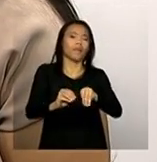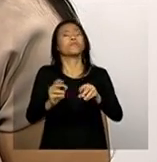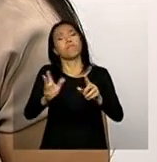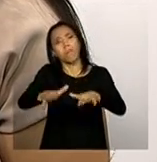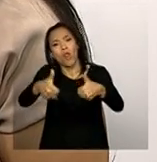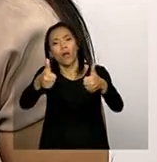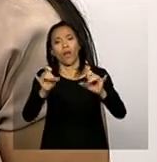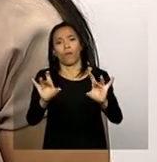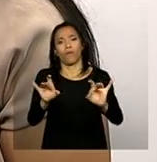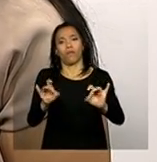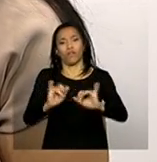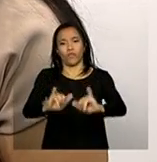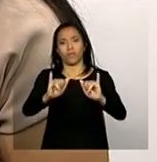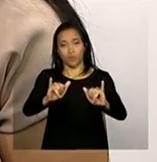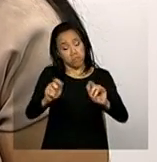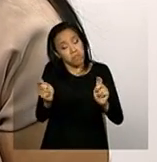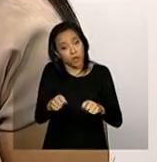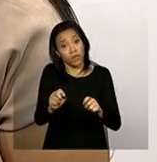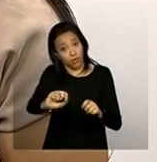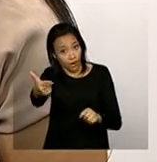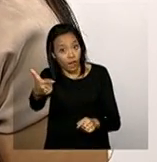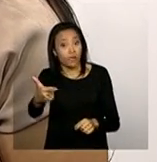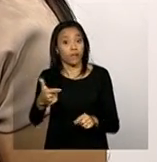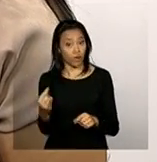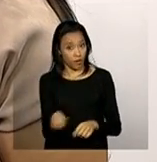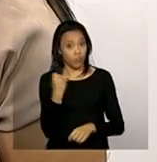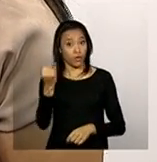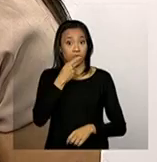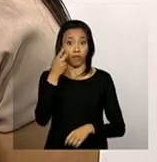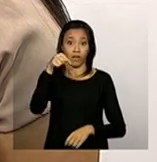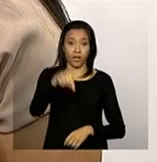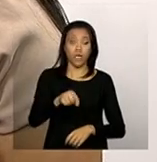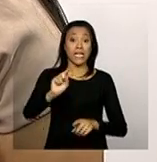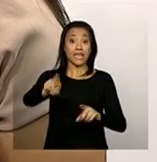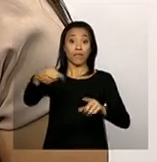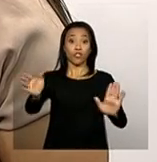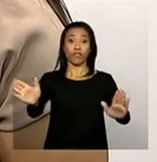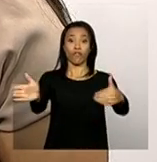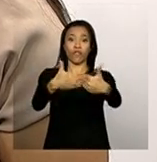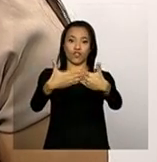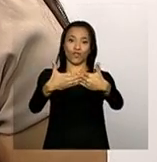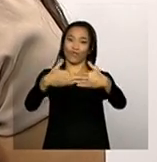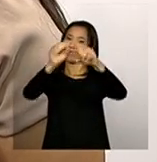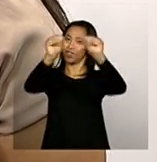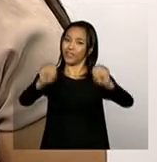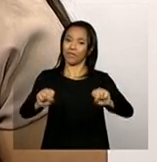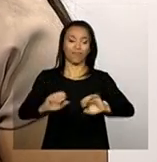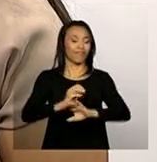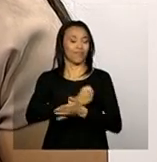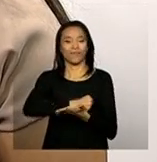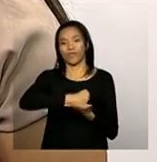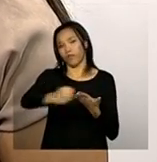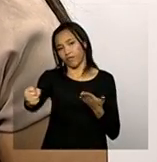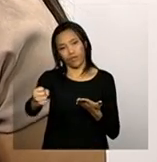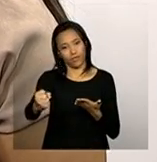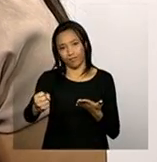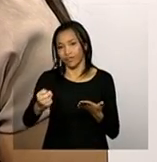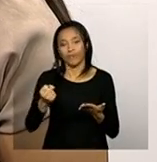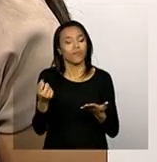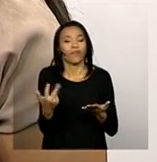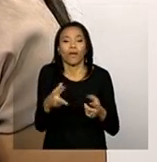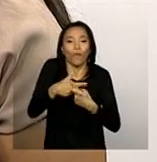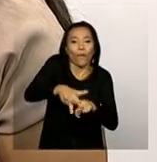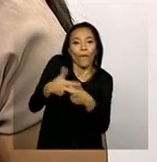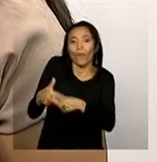de melhora de dados. É claro que é importante ressaltar que após o fechamento, aí não tem jeito. As informações que foram